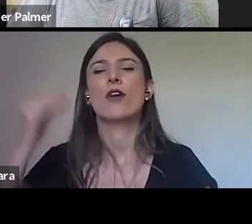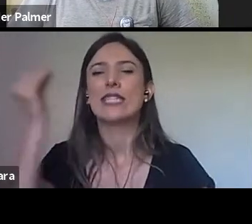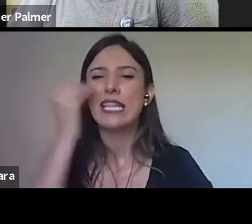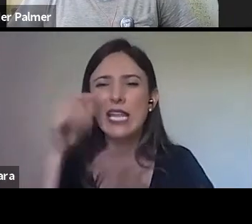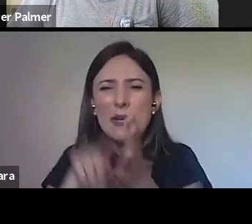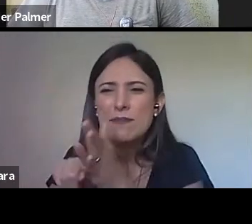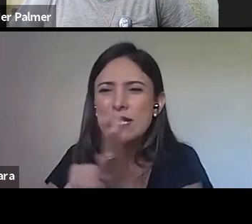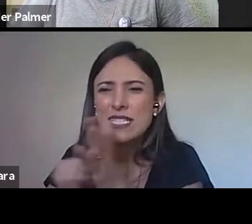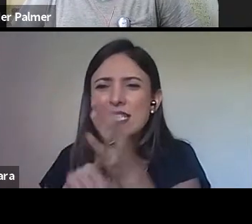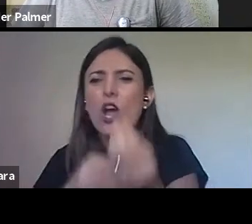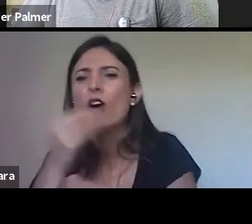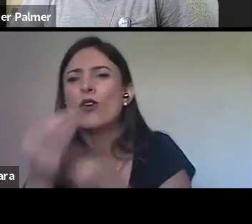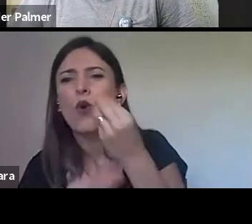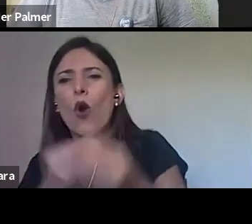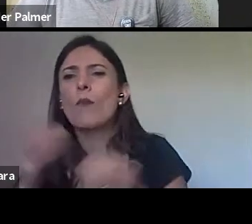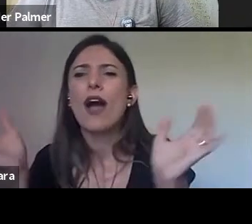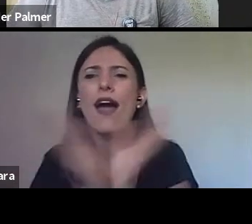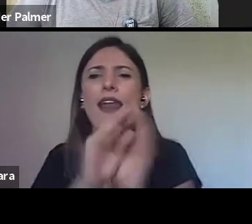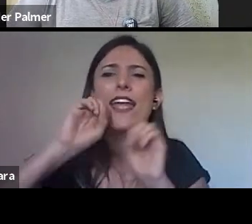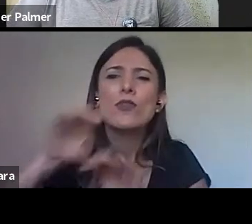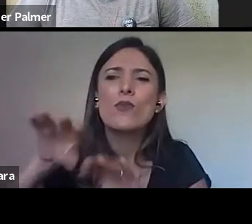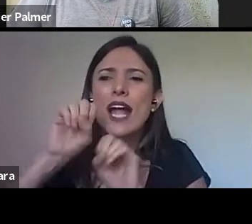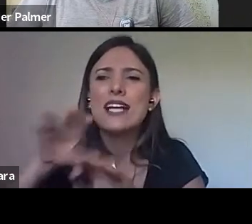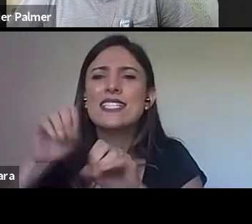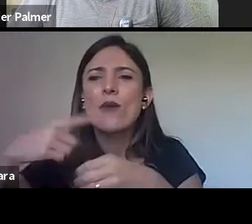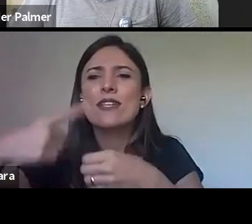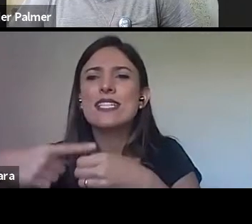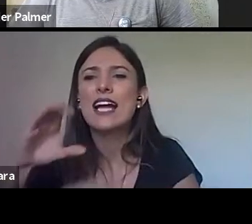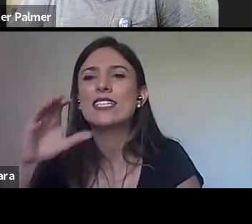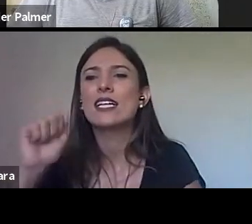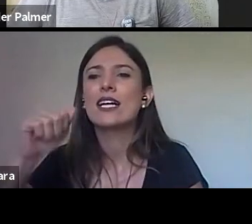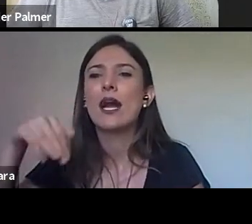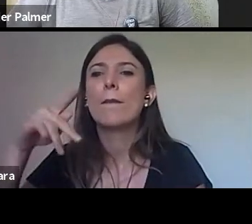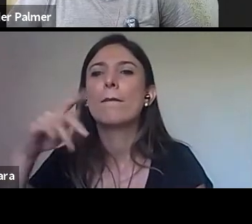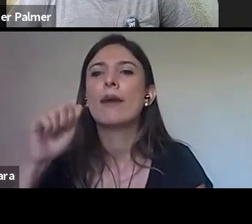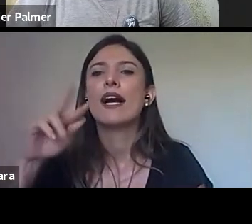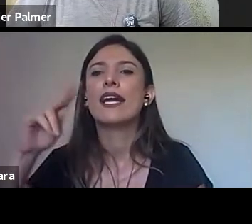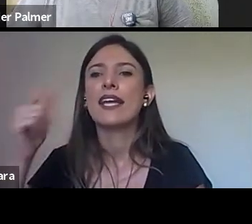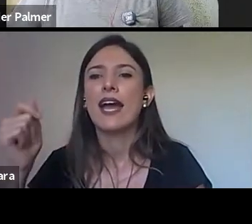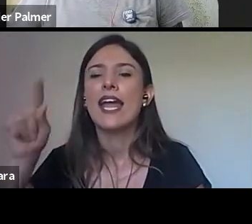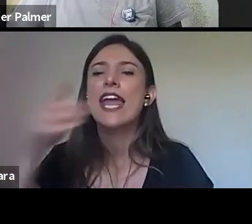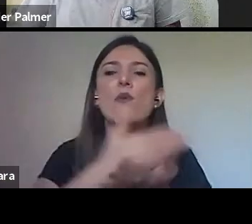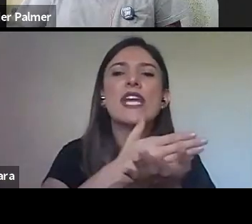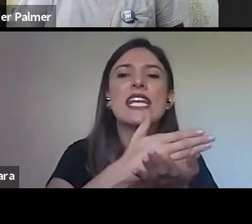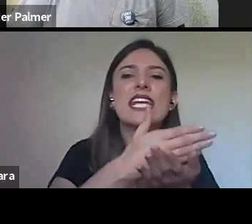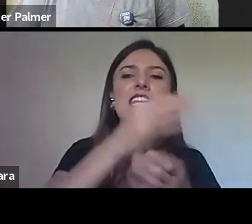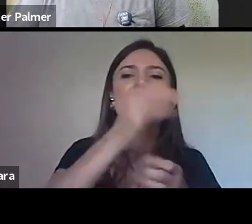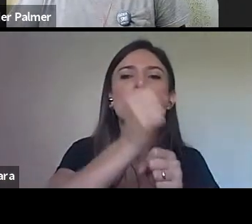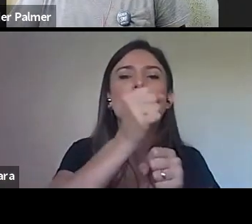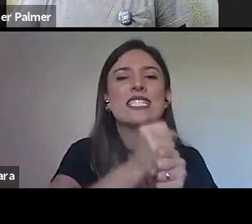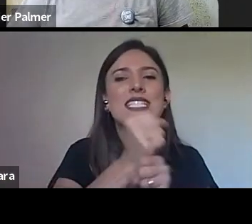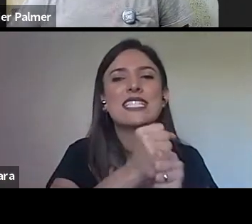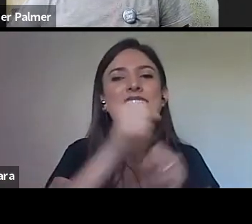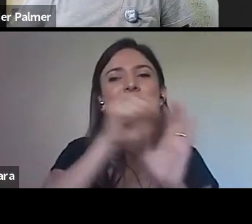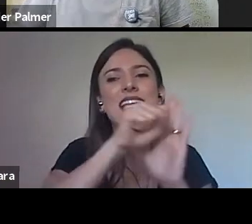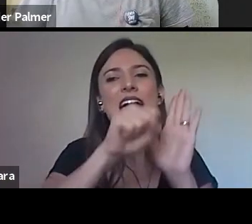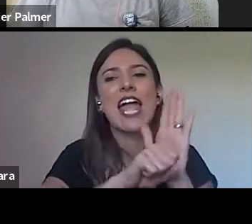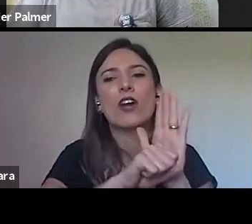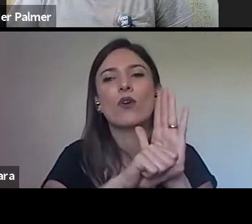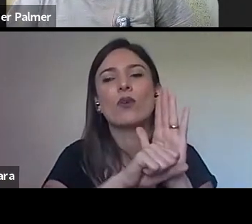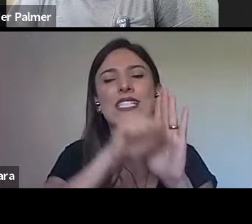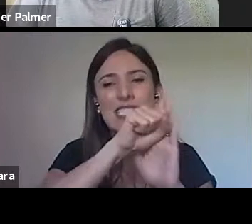Campanha, eu trabalhei no início do século XX, mas eu tentei pensar esse início da educação lá. E aí eu encontrei um